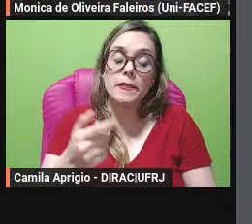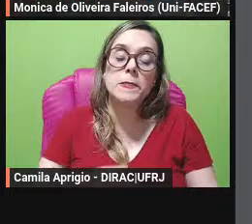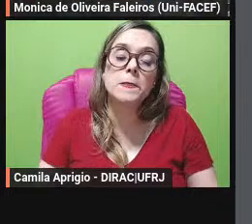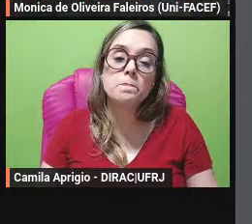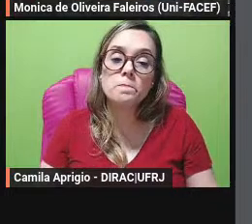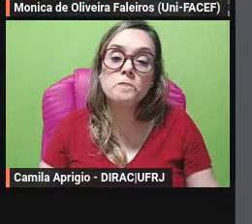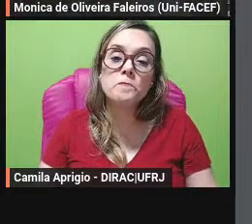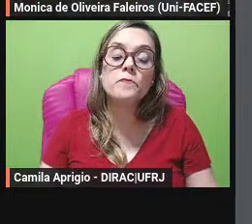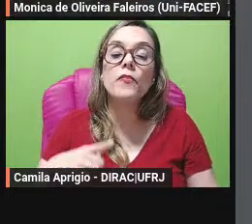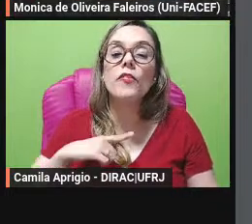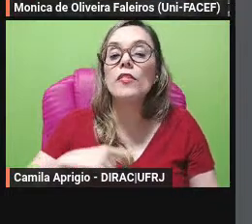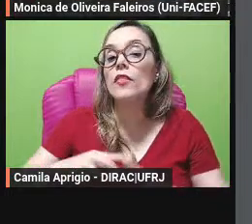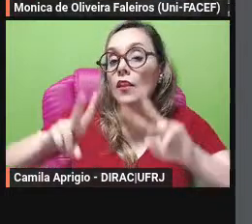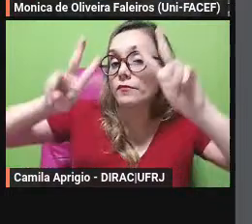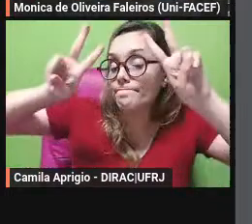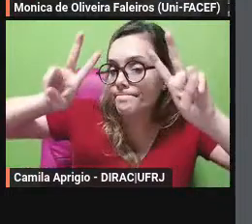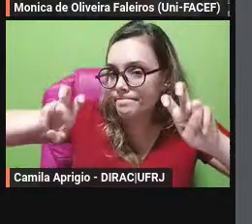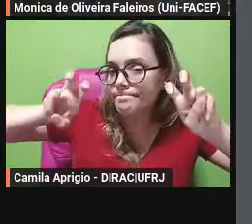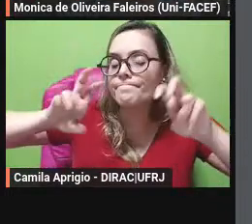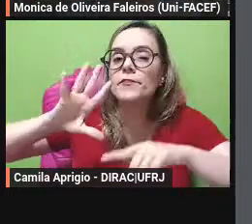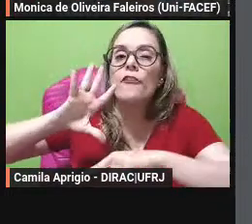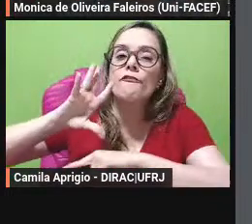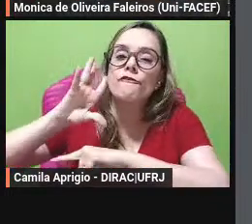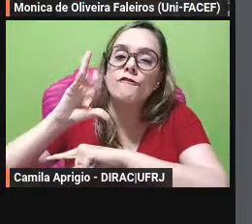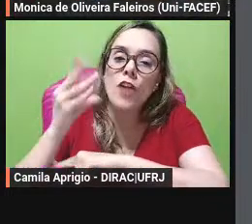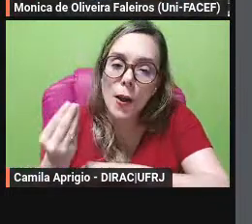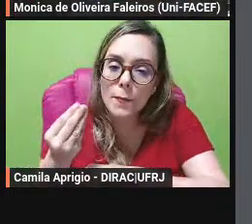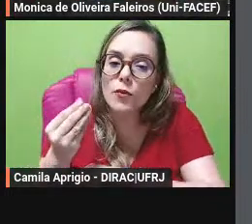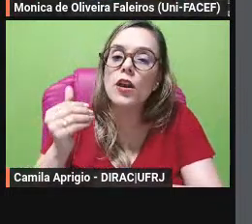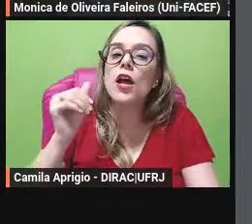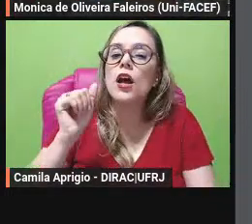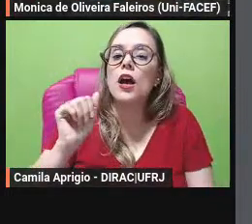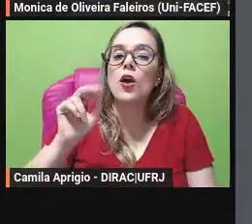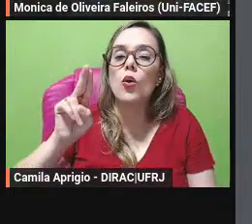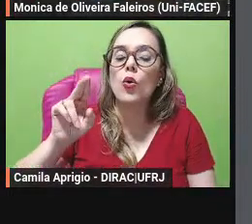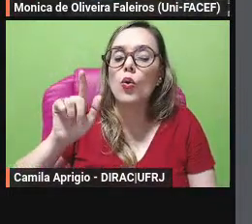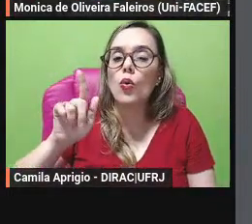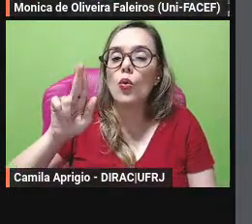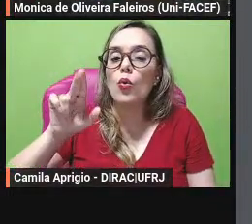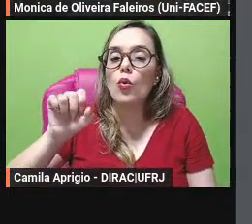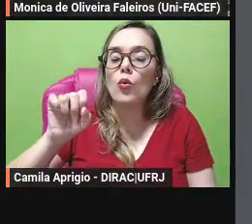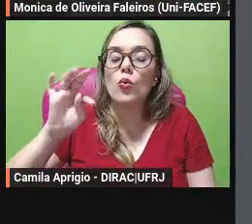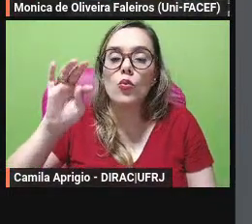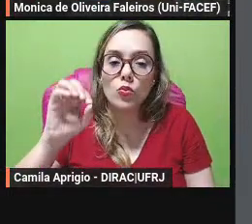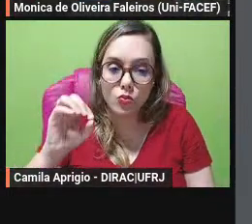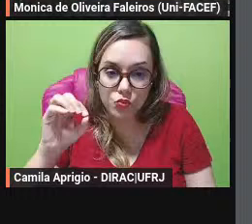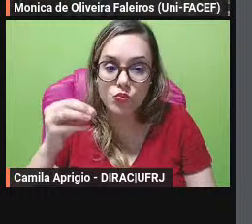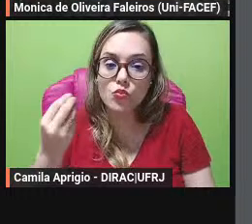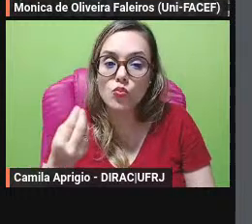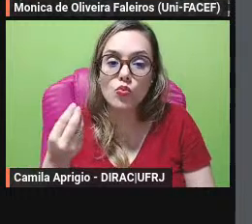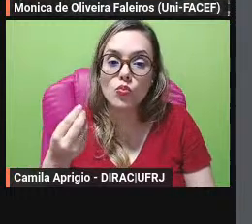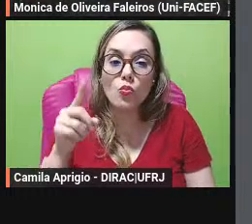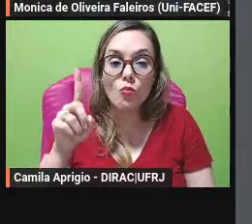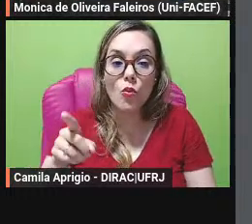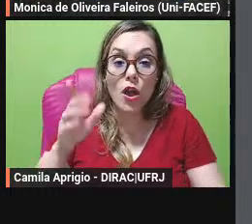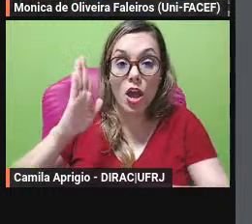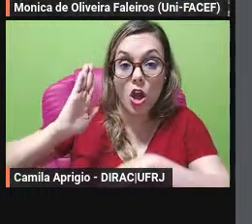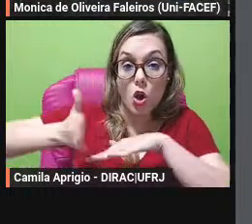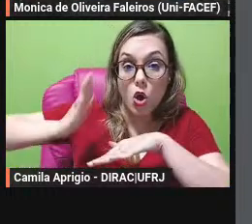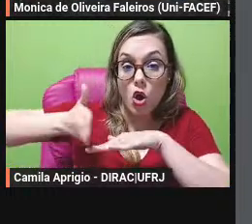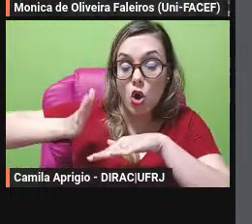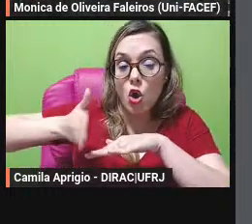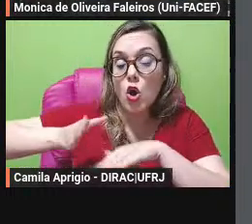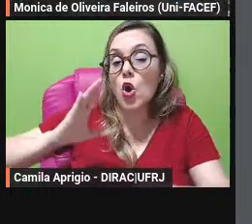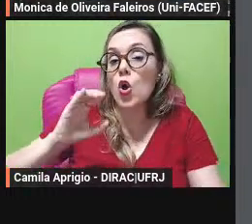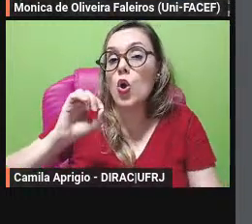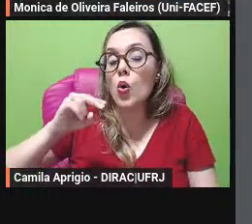de Augusto Monterroso um estudo em perspectiva histórica para mostrar a fábula contemporânea que ela nomeia como